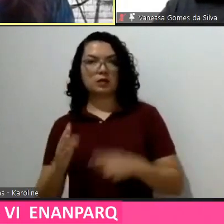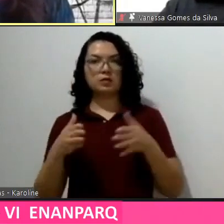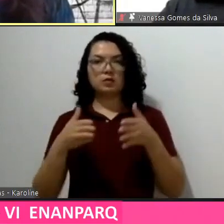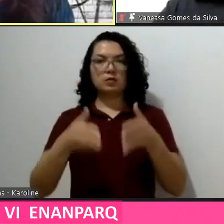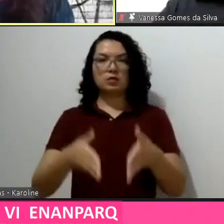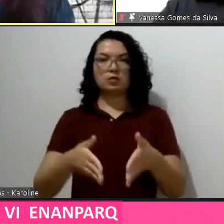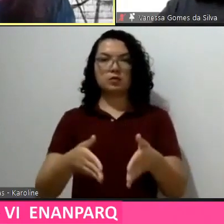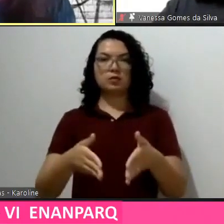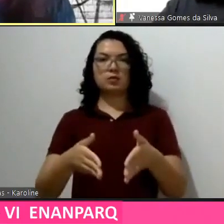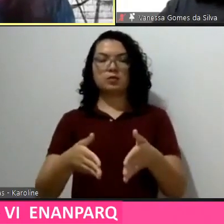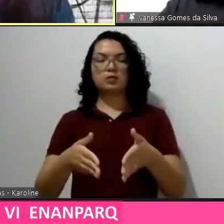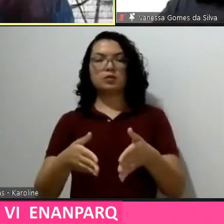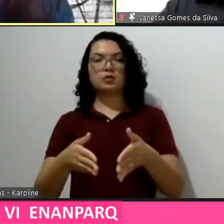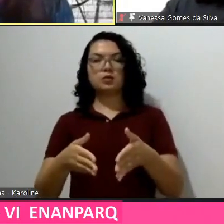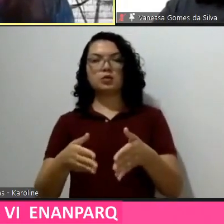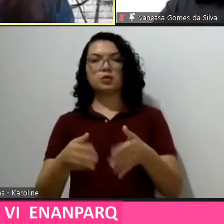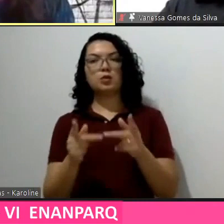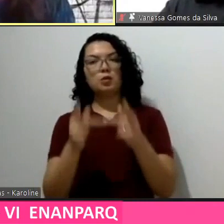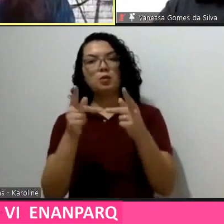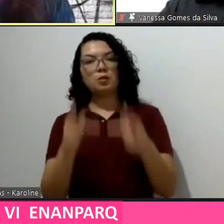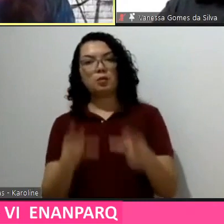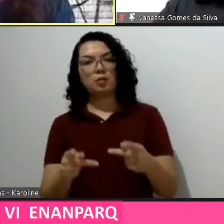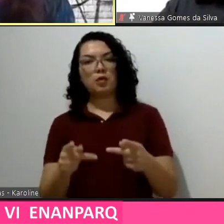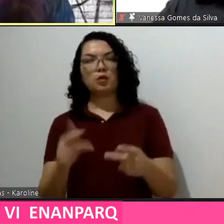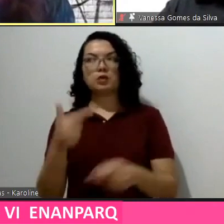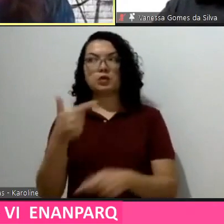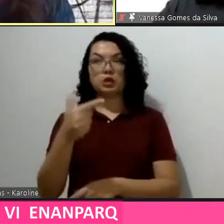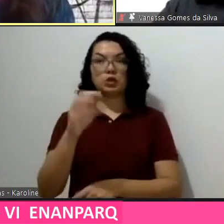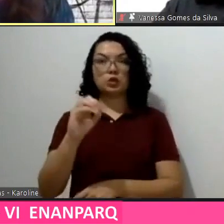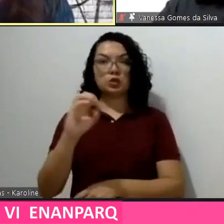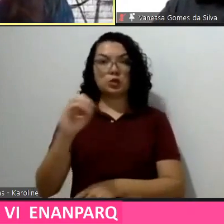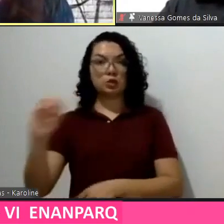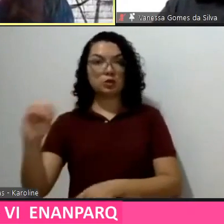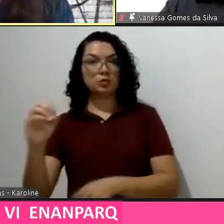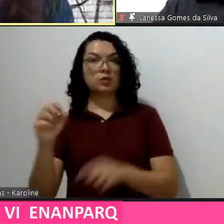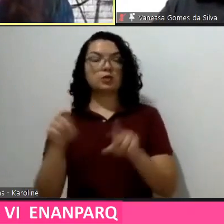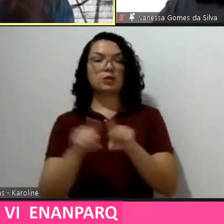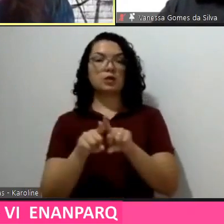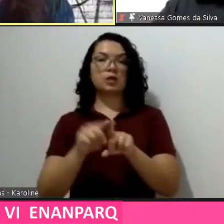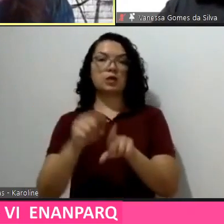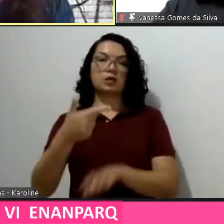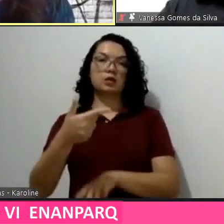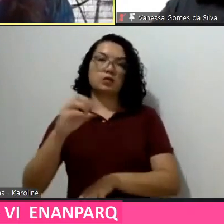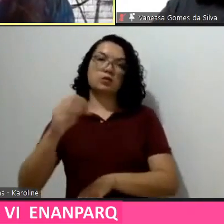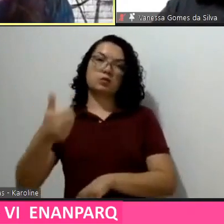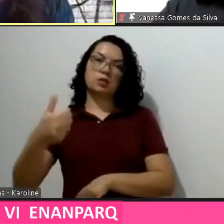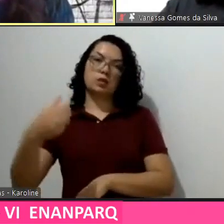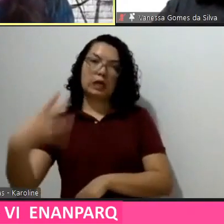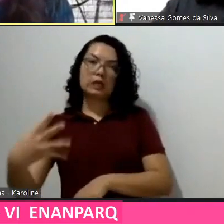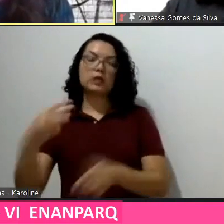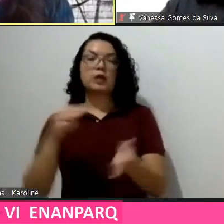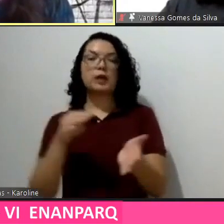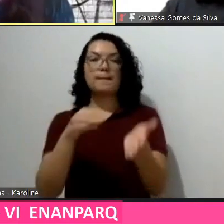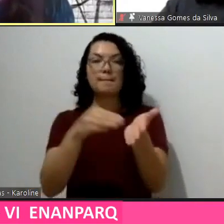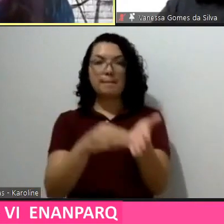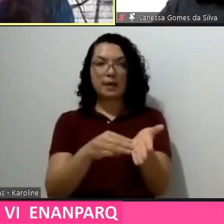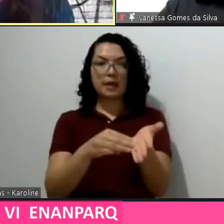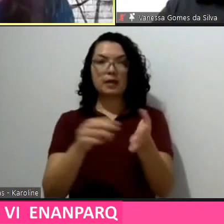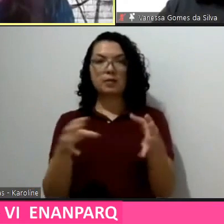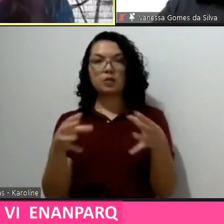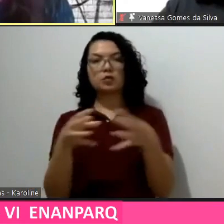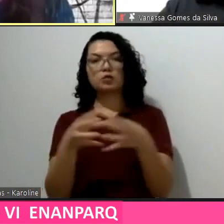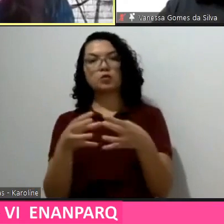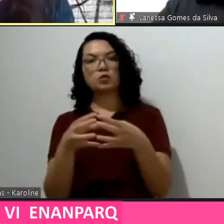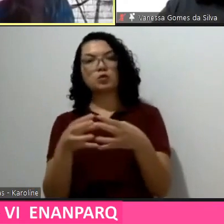Building Challenge entre 2000 e 2014, membro fundador e coordenadora nas Américas da Comissão de